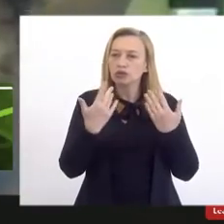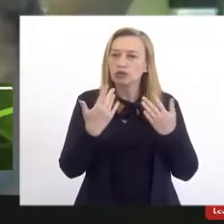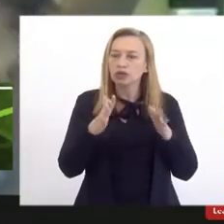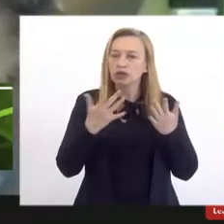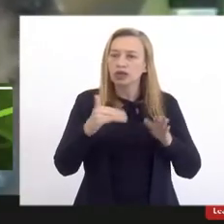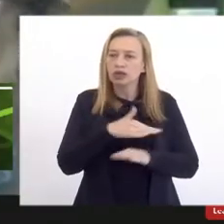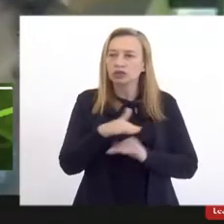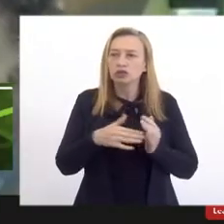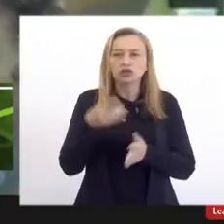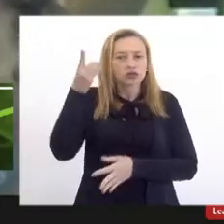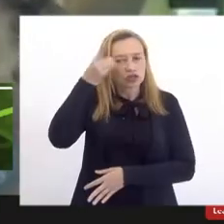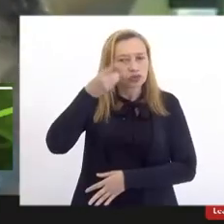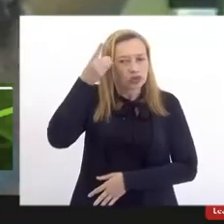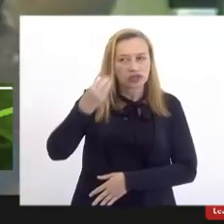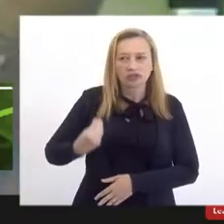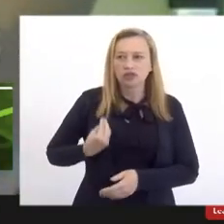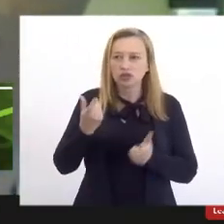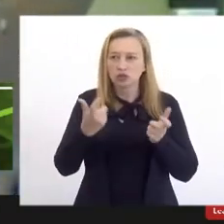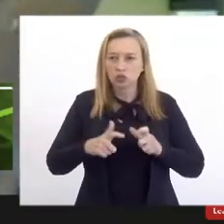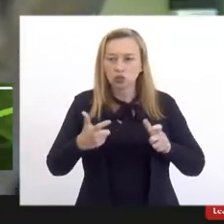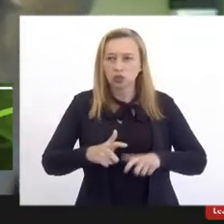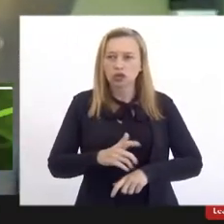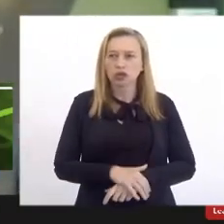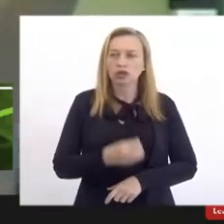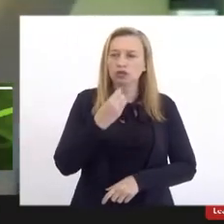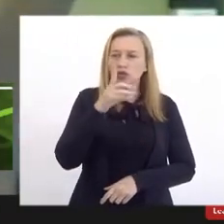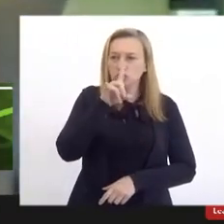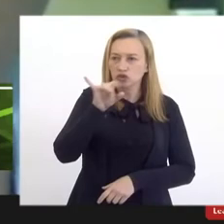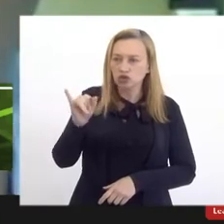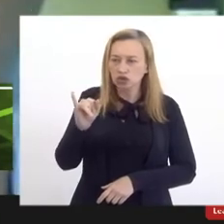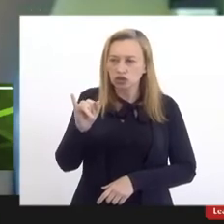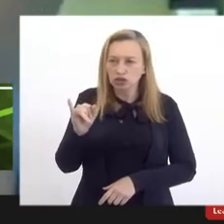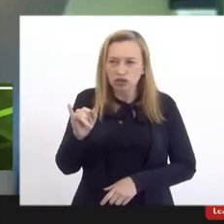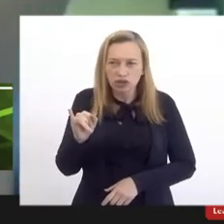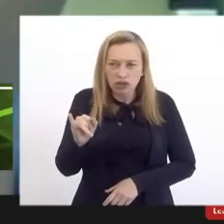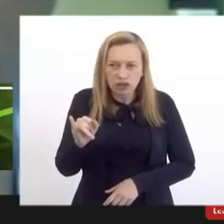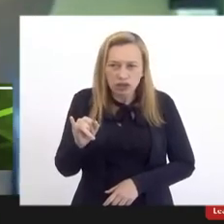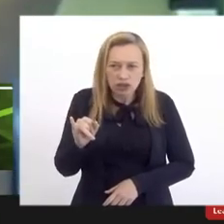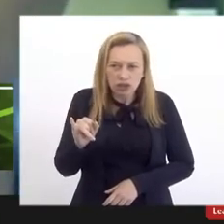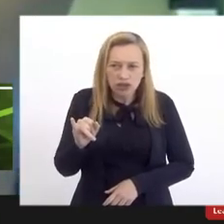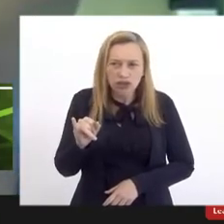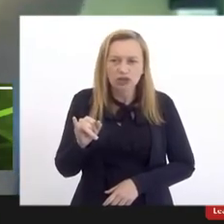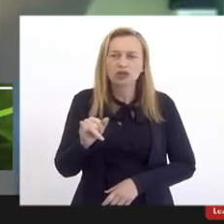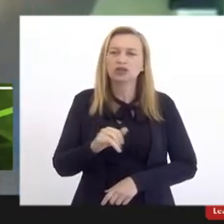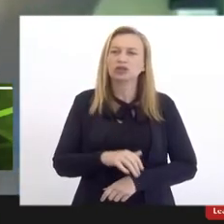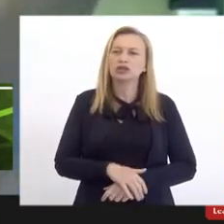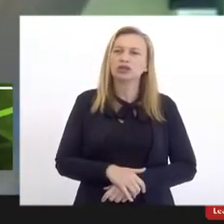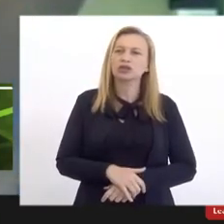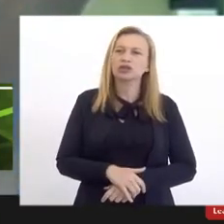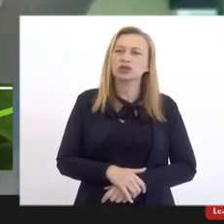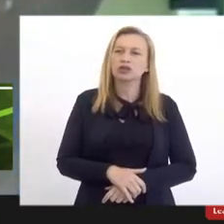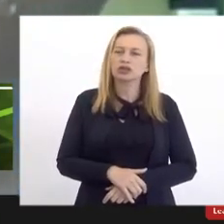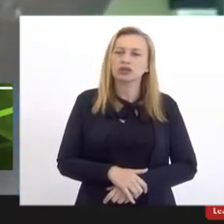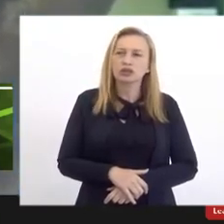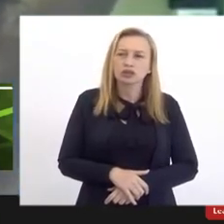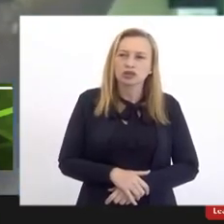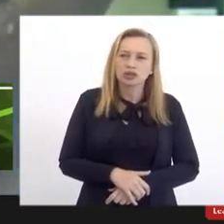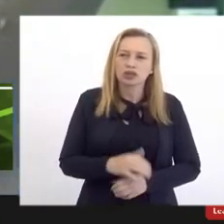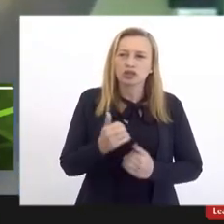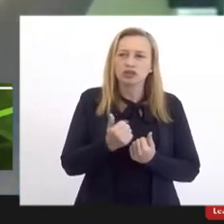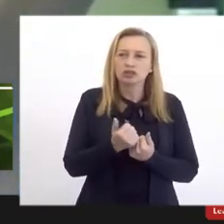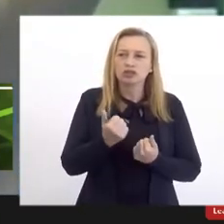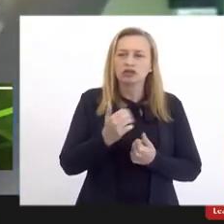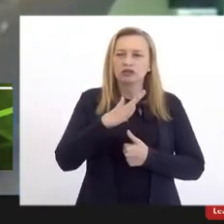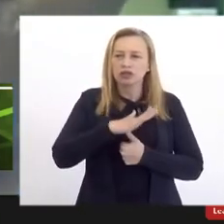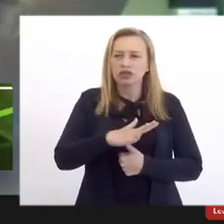todos os parlamentares presentes. Bom dia, minha magnífica reitora Rona de Moraes, bom dia ao vice-reitor